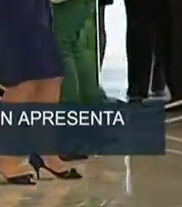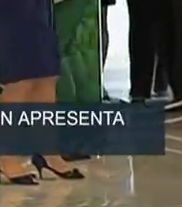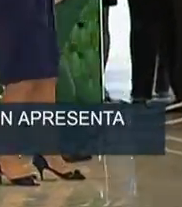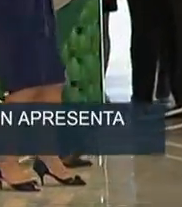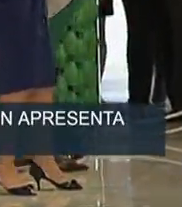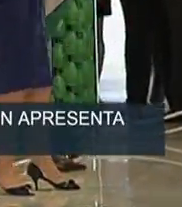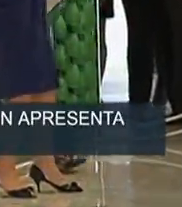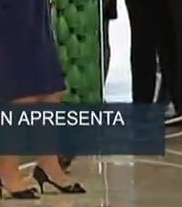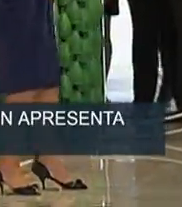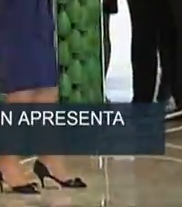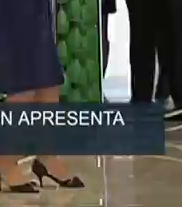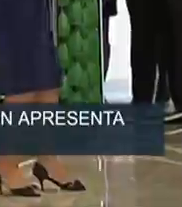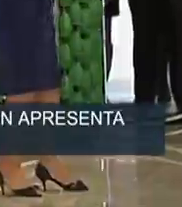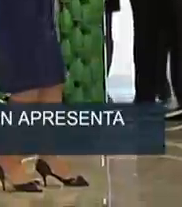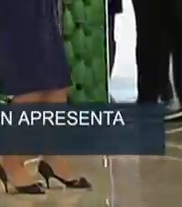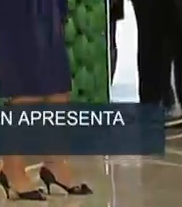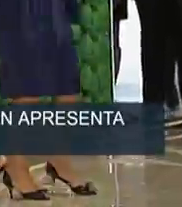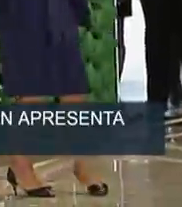Amém.